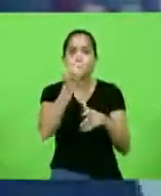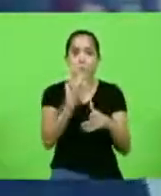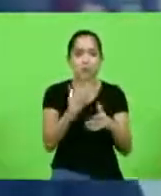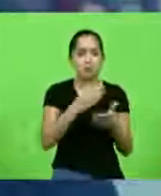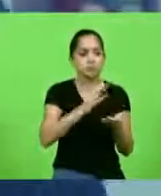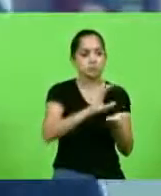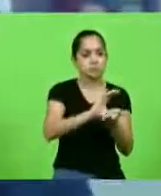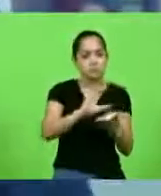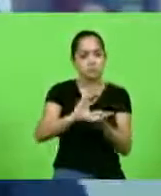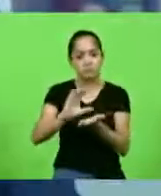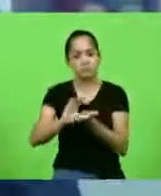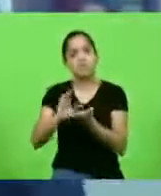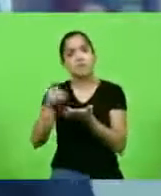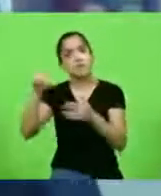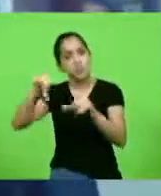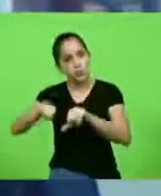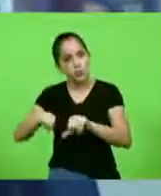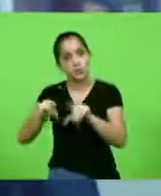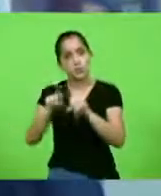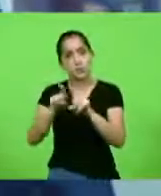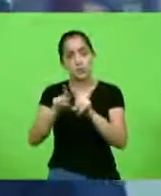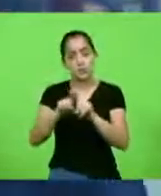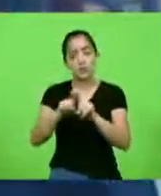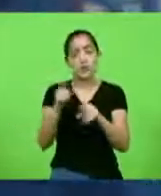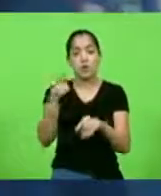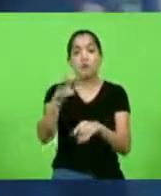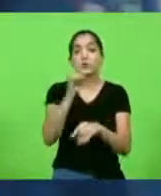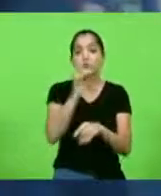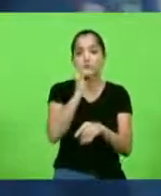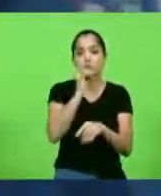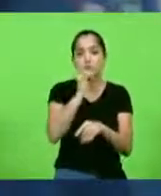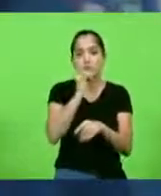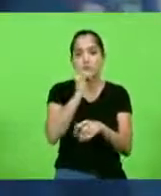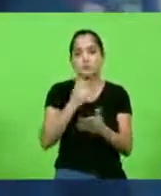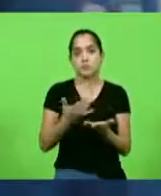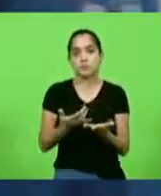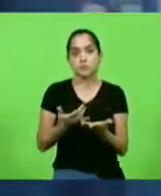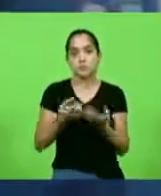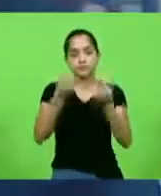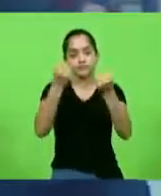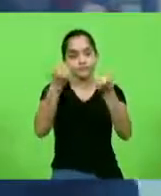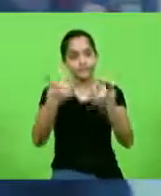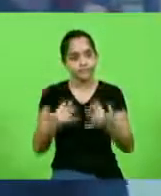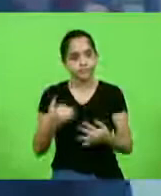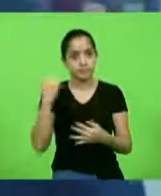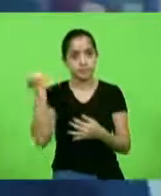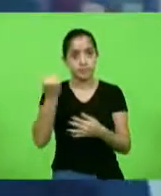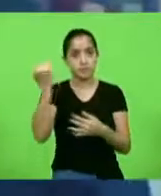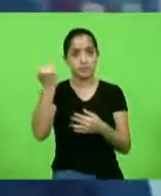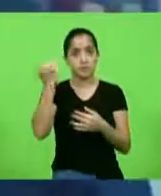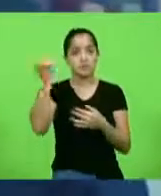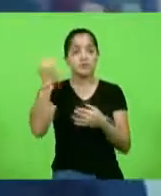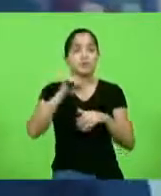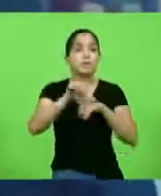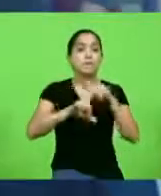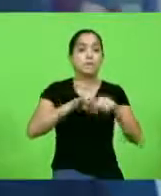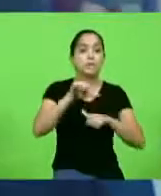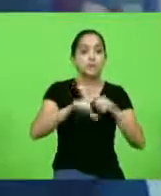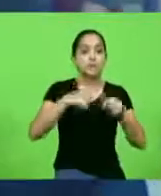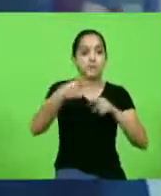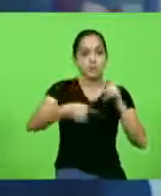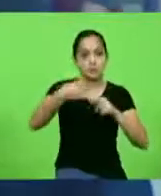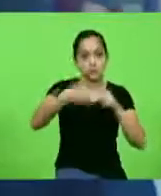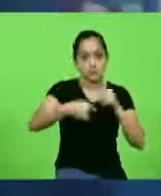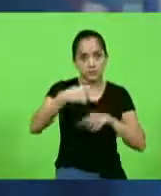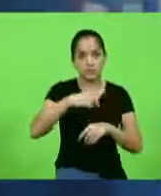gente, e maus investimentos. Outros exemplos que explica a importância de mudarmos a política nacional de